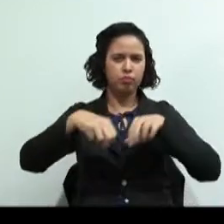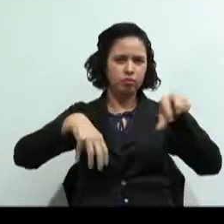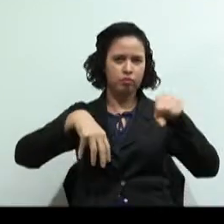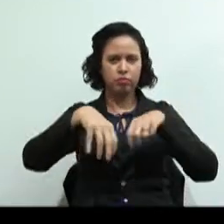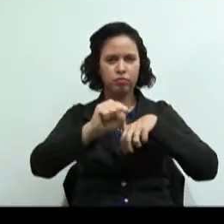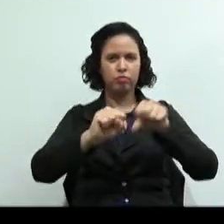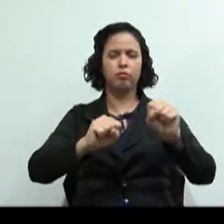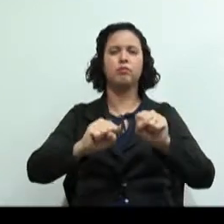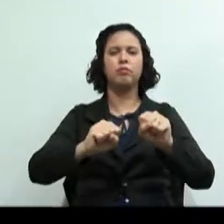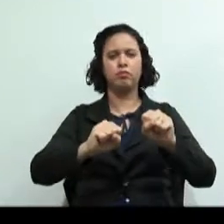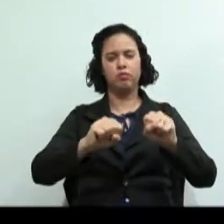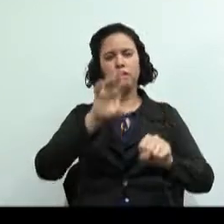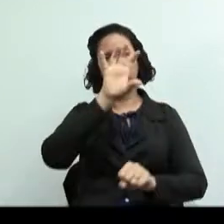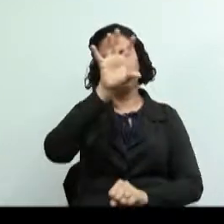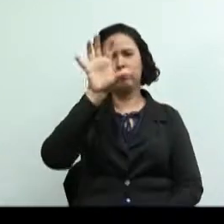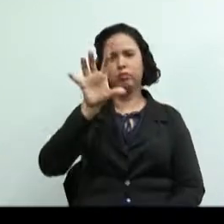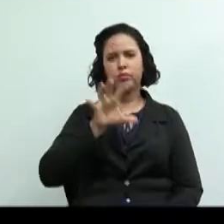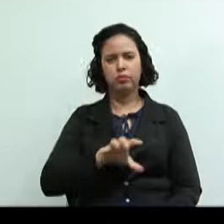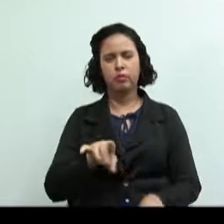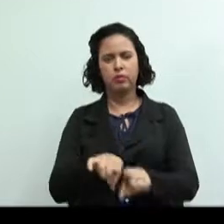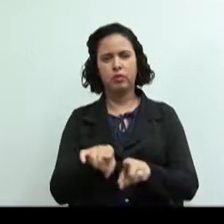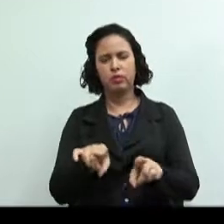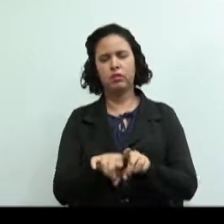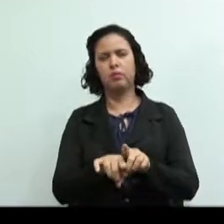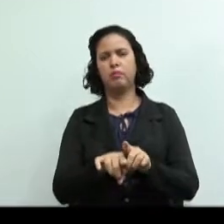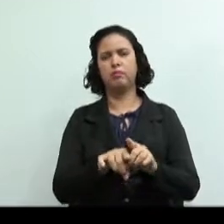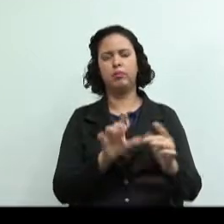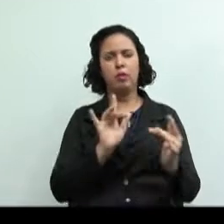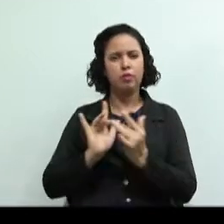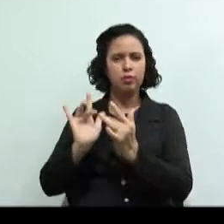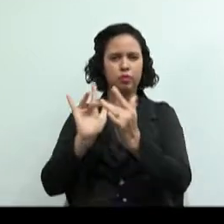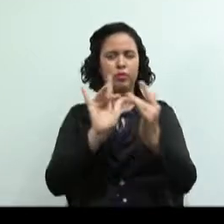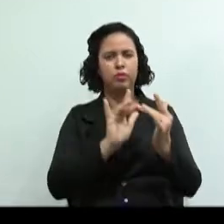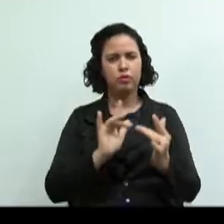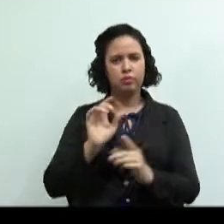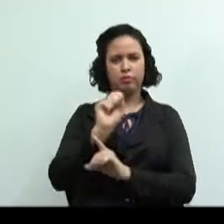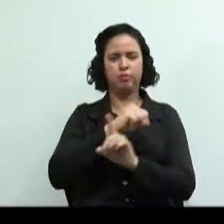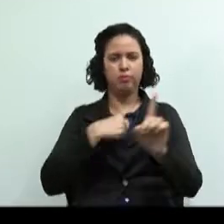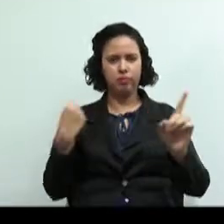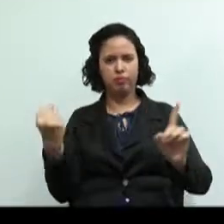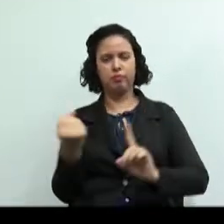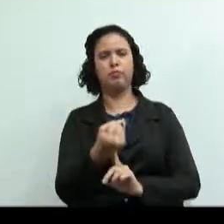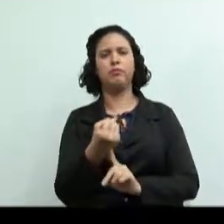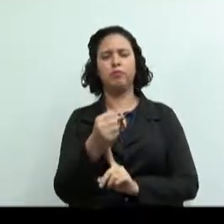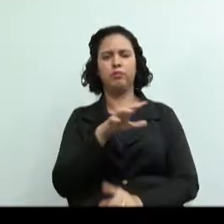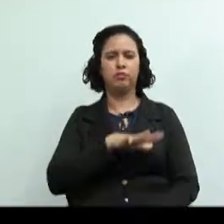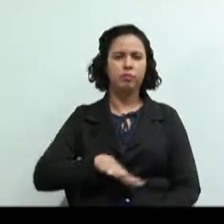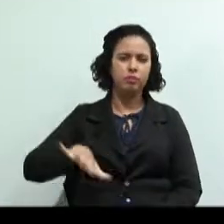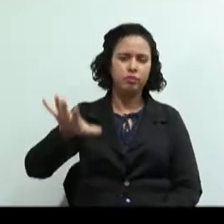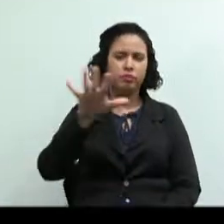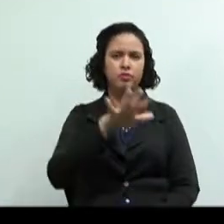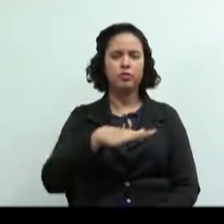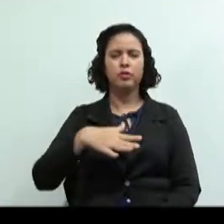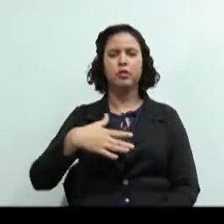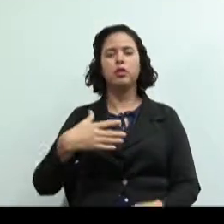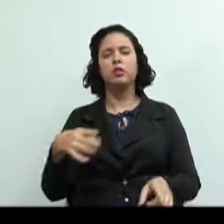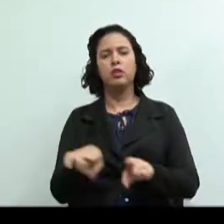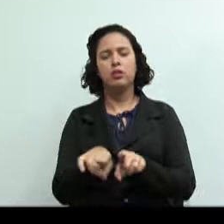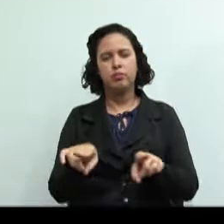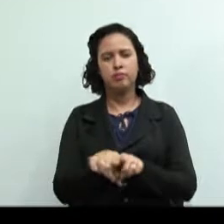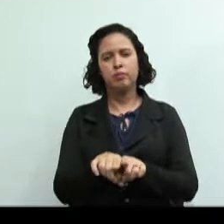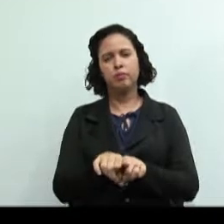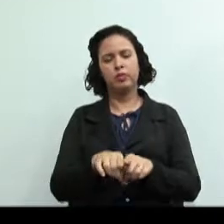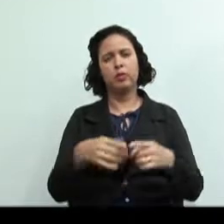região e às relações sociais na construção desse espaço, o que define até hoje os índices de desenvolvimento